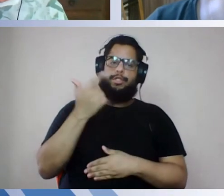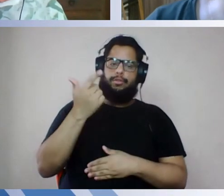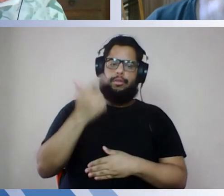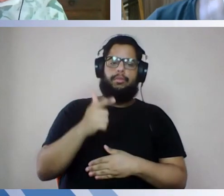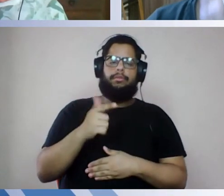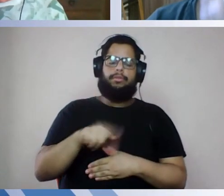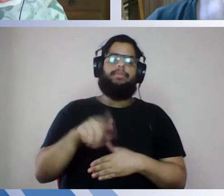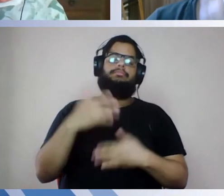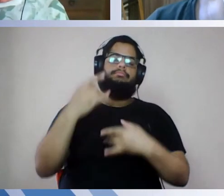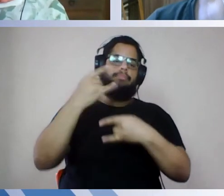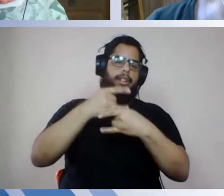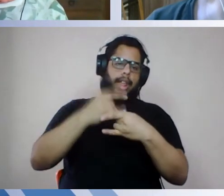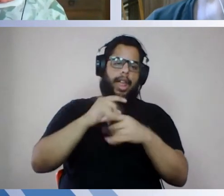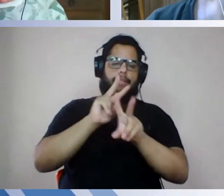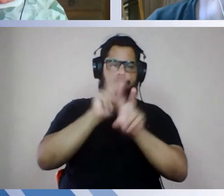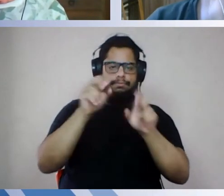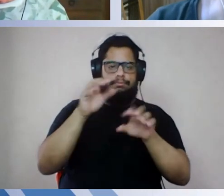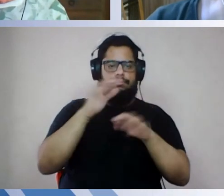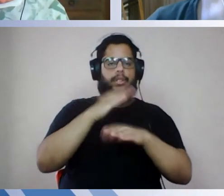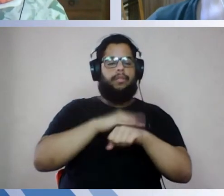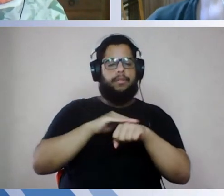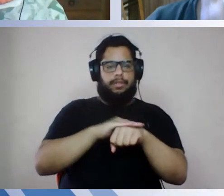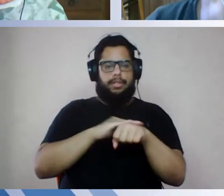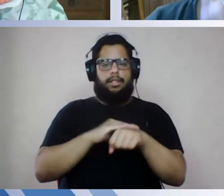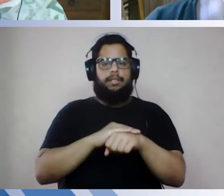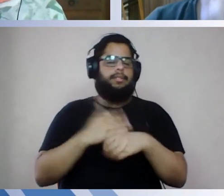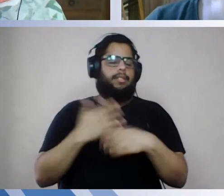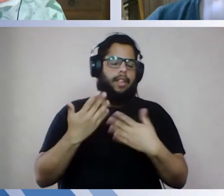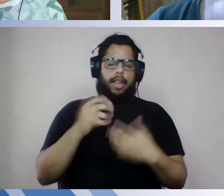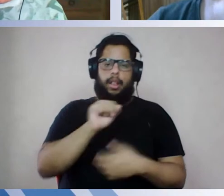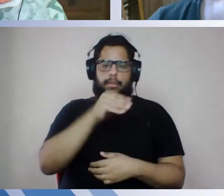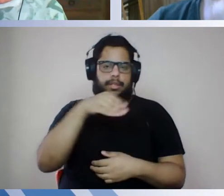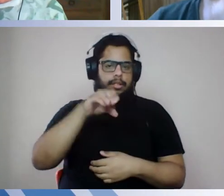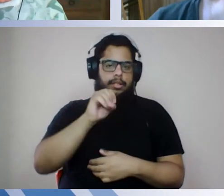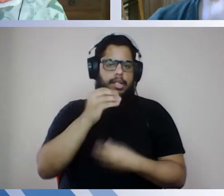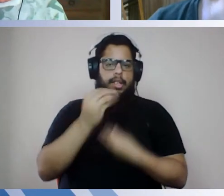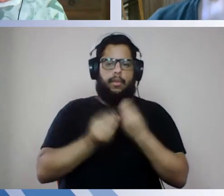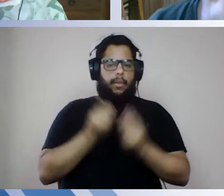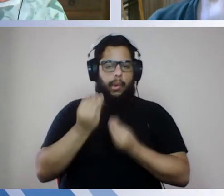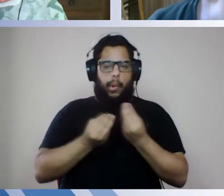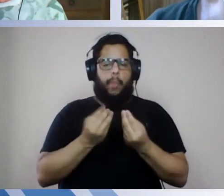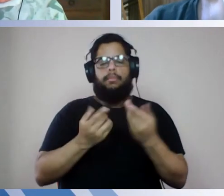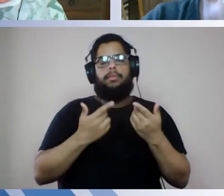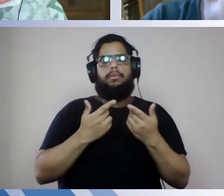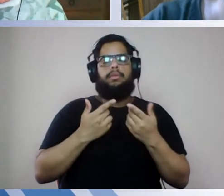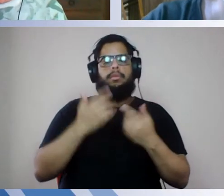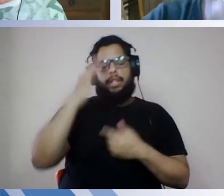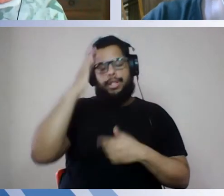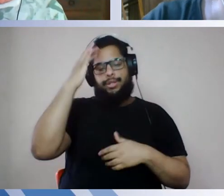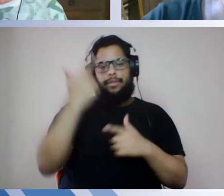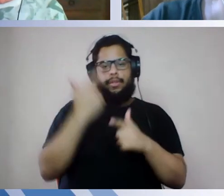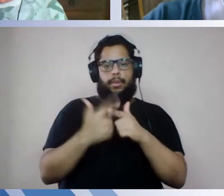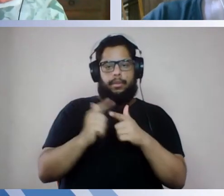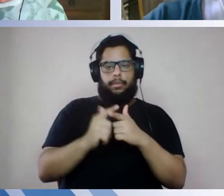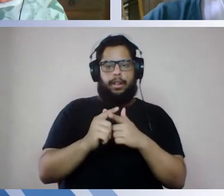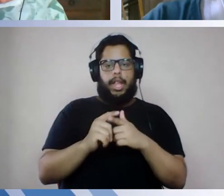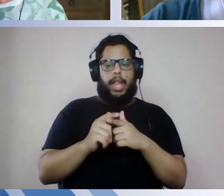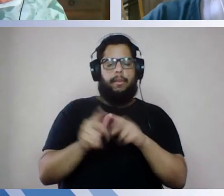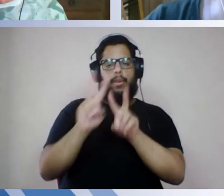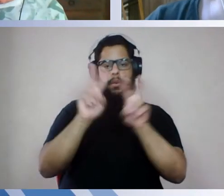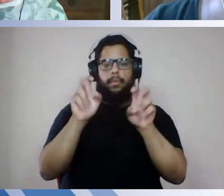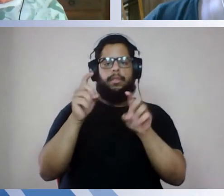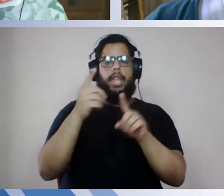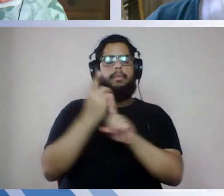sobre esse tema e as medidas e ações tomadas no âmbito do plano vencendo a COVID-19.